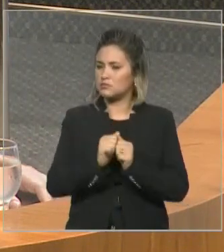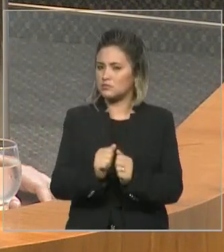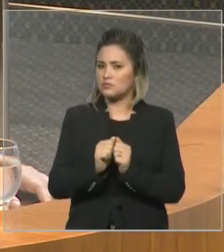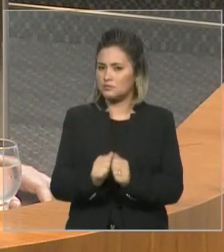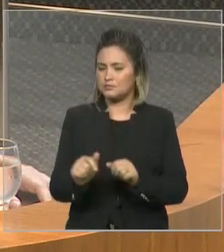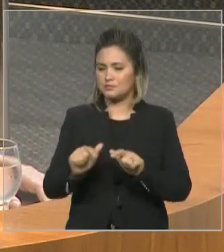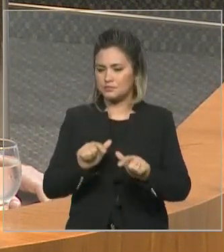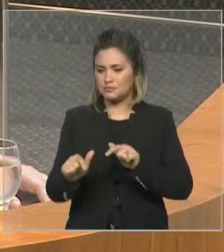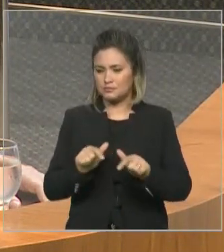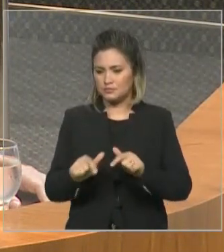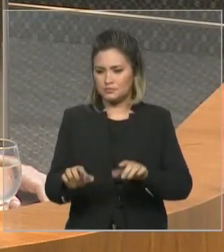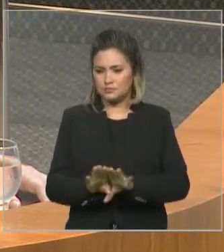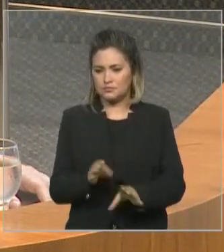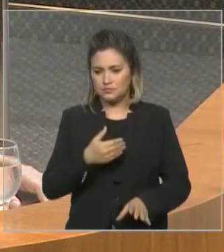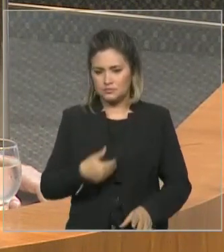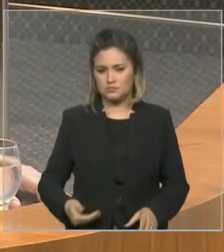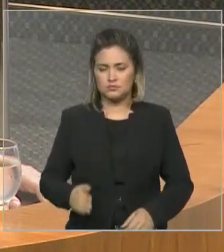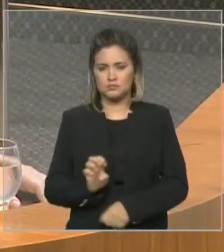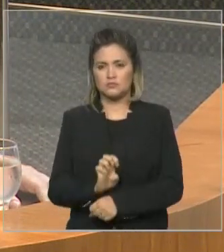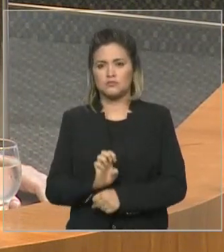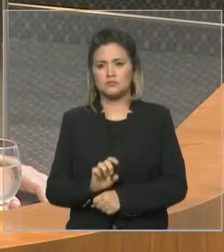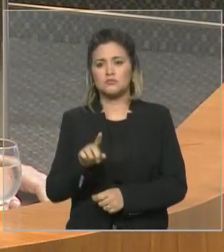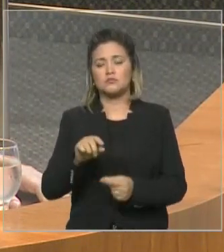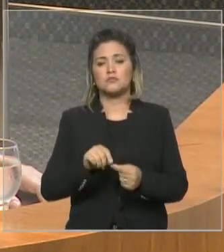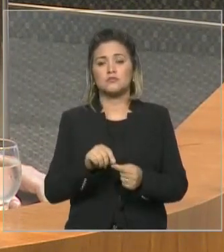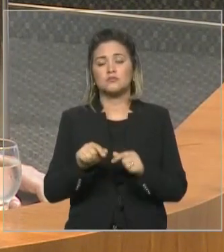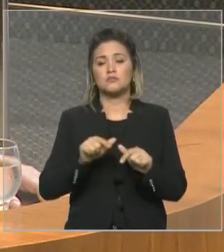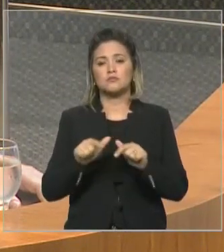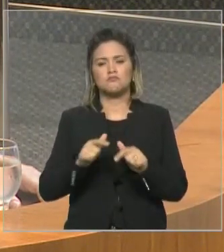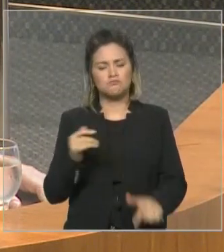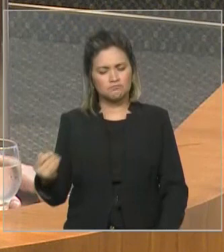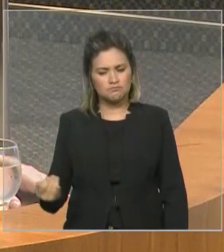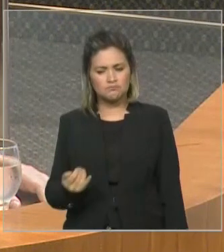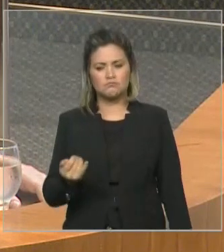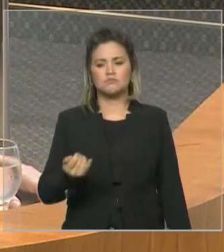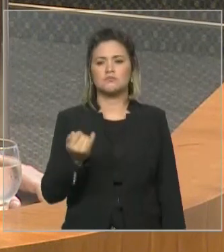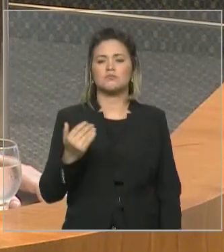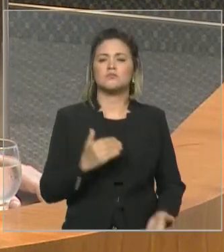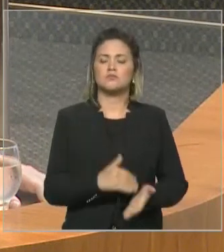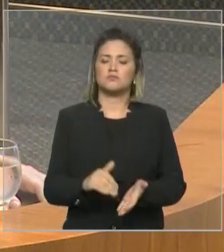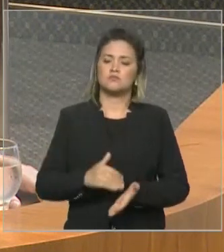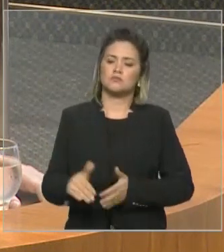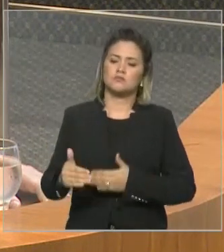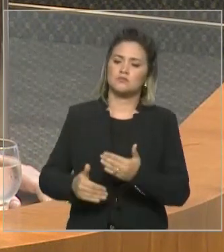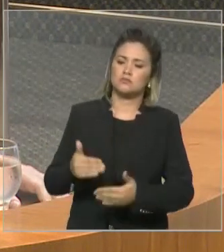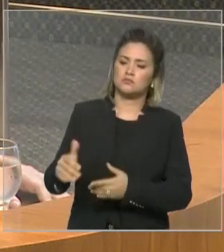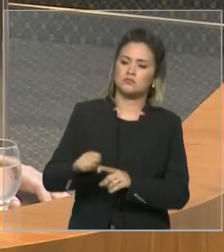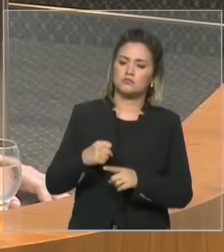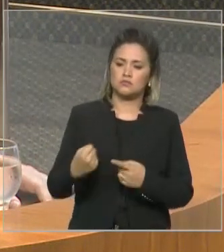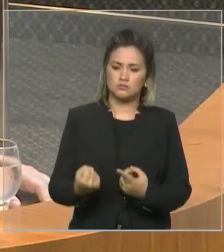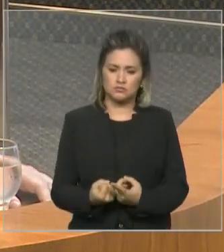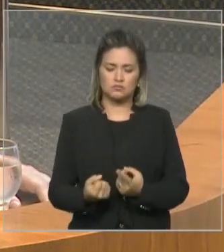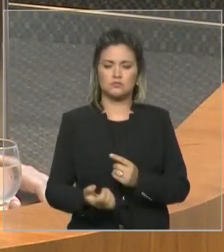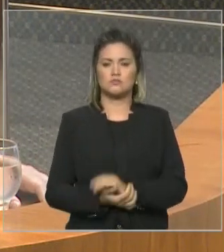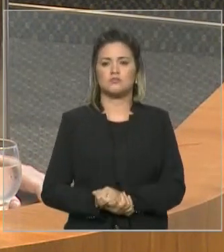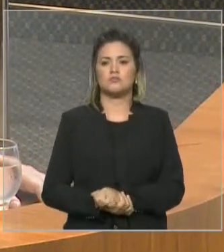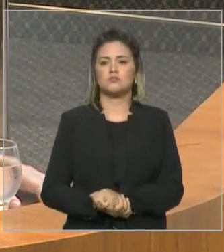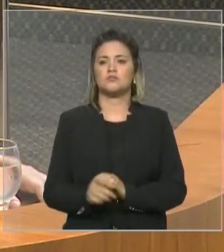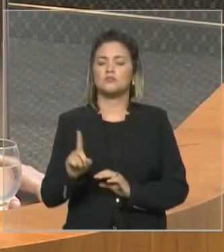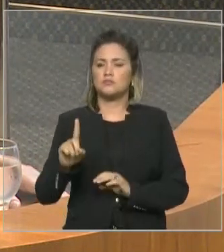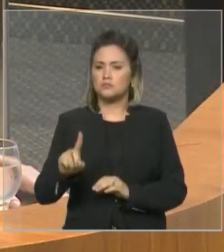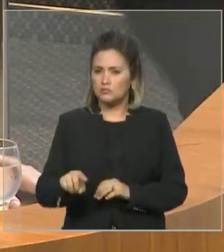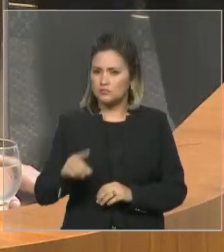governo do Estado. V. Exª fez um trabalho brilhante à frente da Secretaria de Desenvolvimento Social. É um deputado